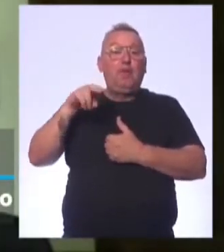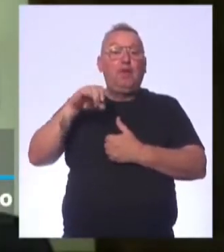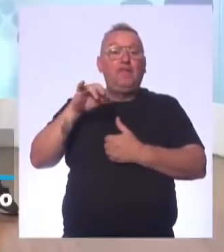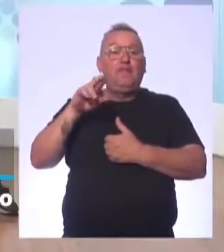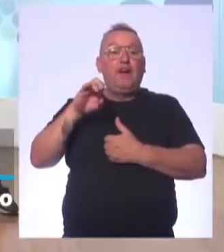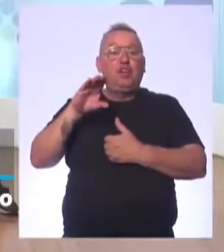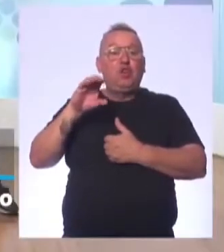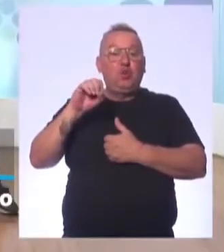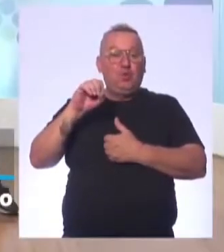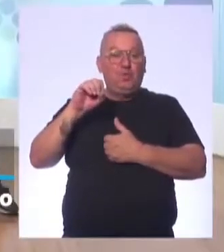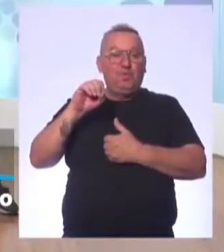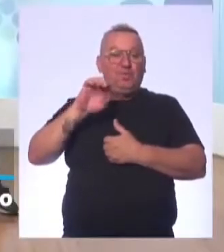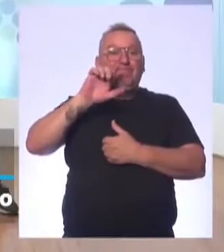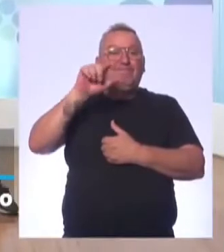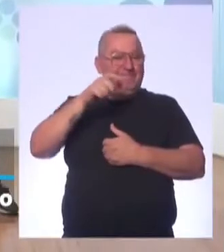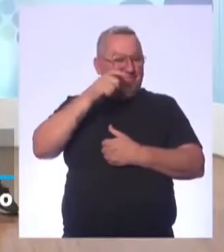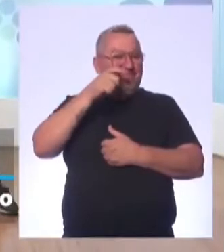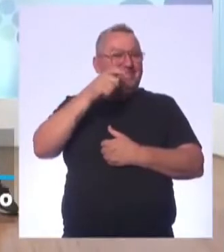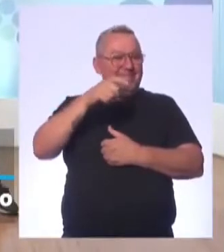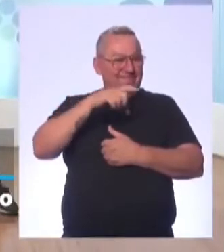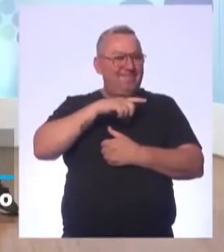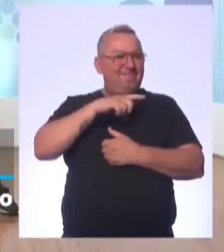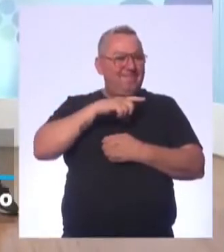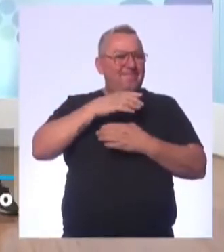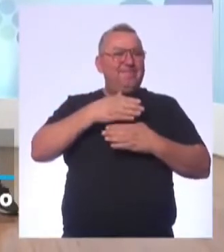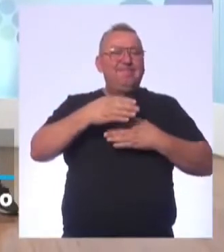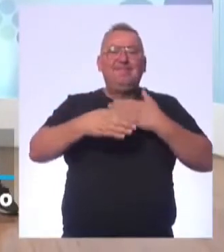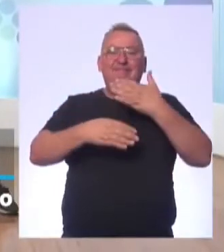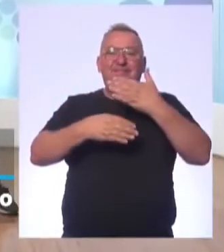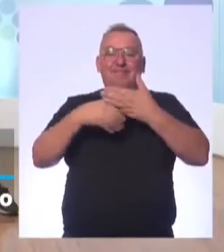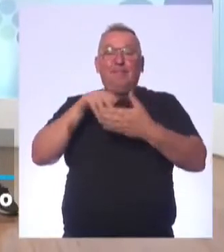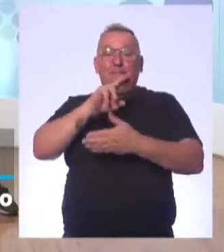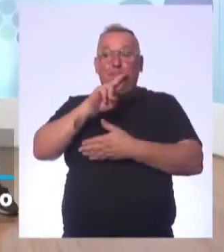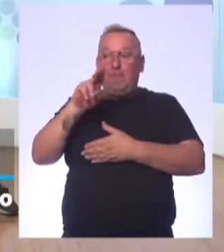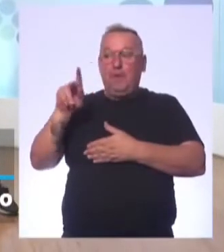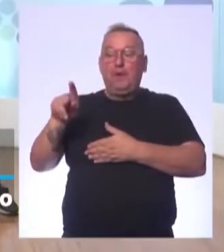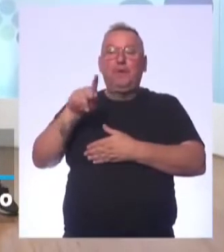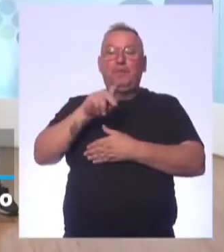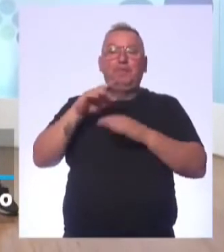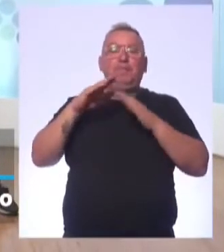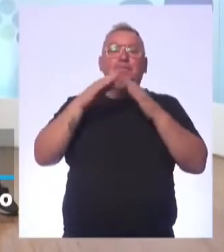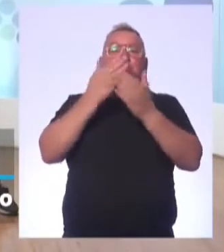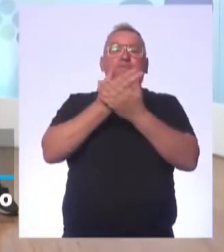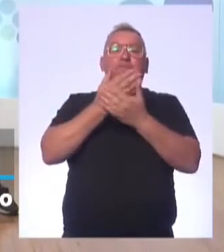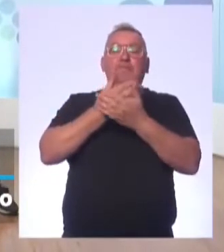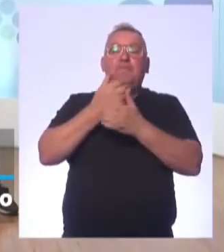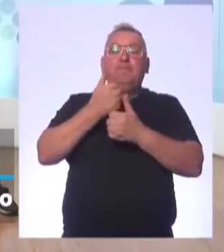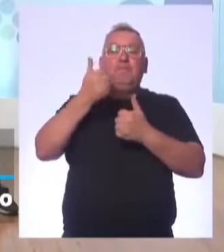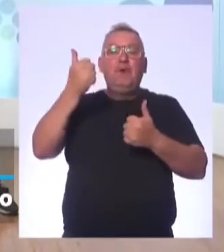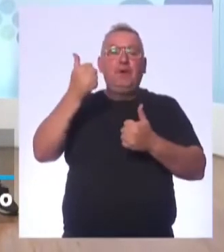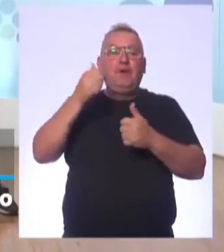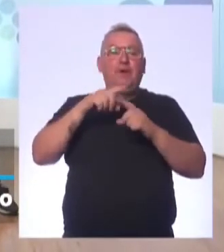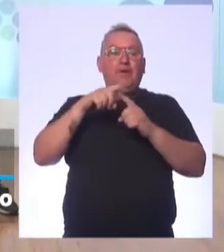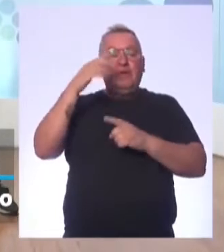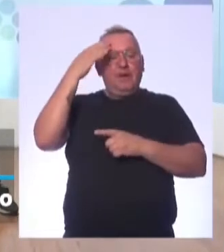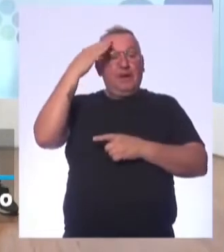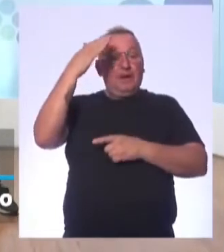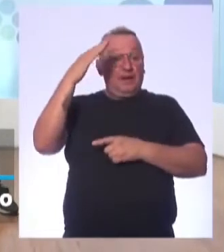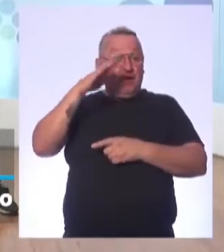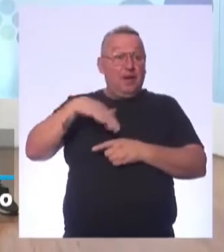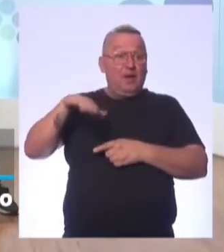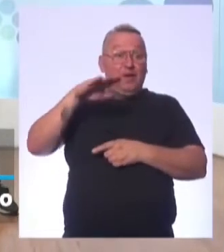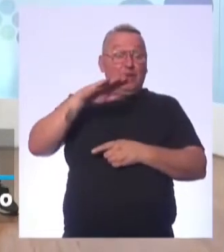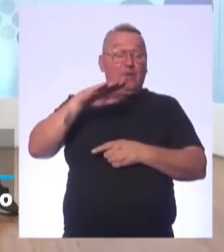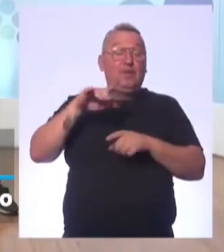então é isso aí. Depois vocês vão ver, aí tem um slide também com o nome da professora, escola, diretoria. Então, desde já eu agradeço a todos vocês.